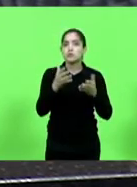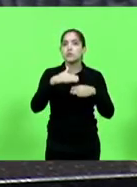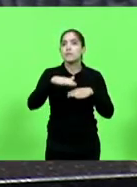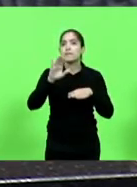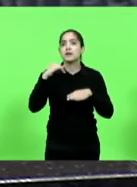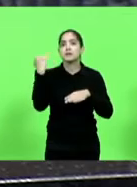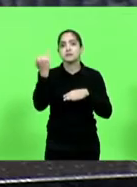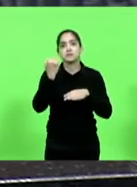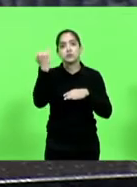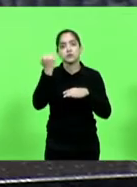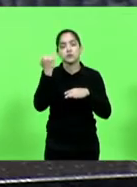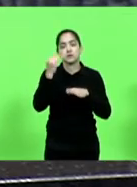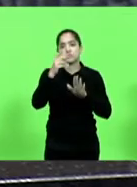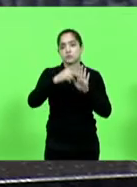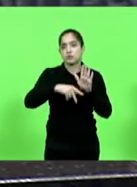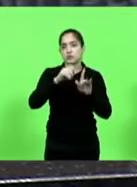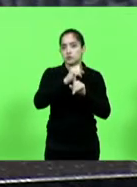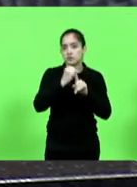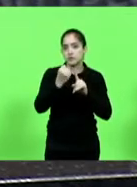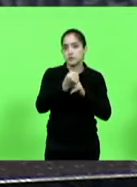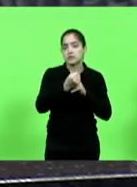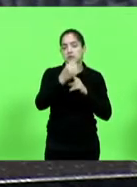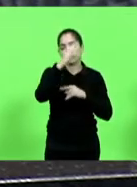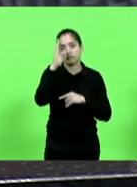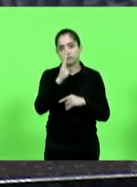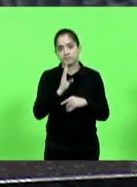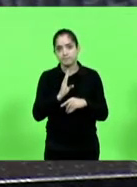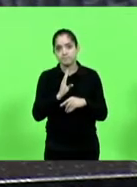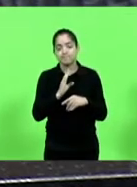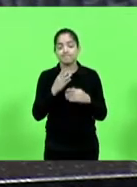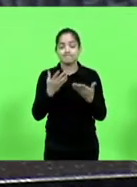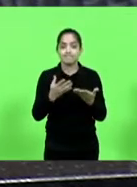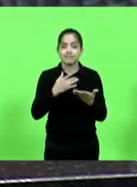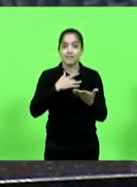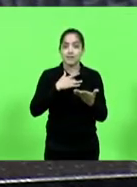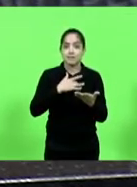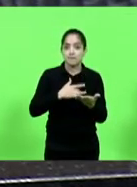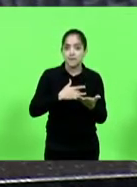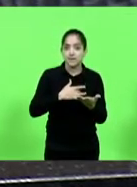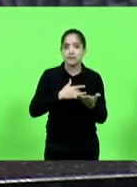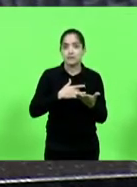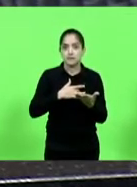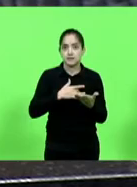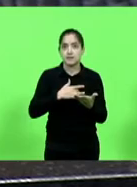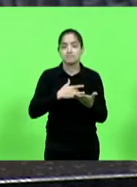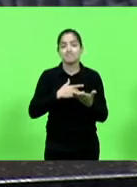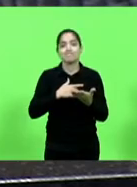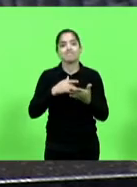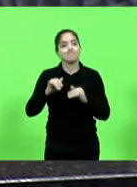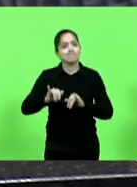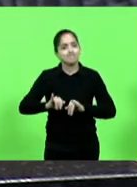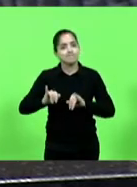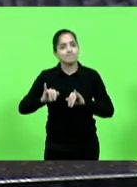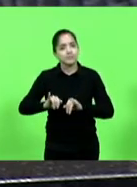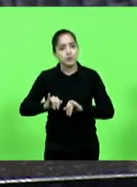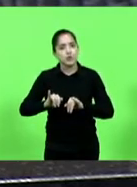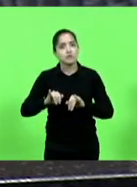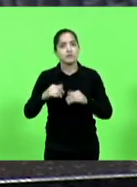projetos sociais que existem no Brasil. Pena que, castigado por uma carga tributária